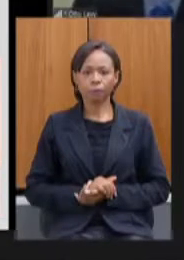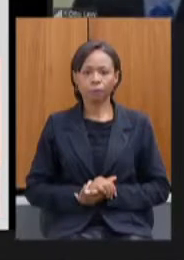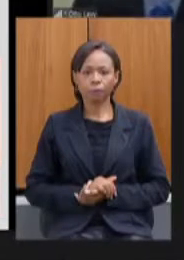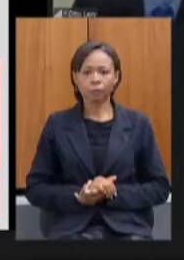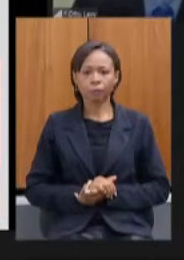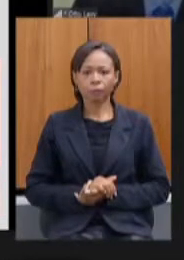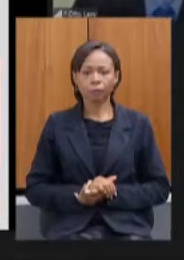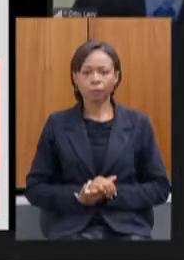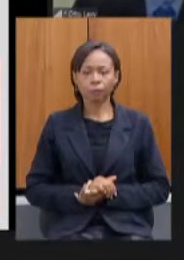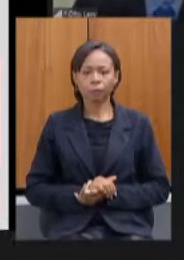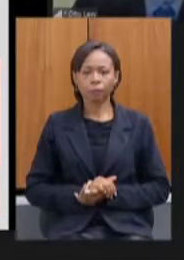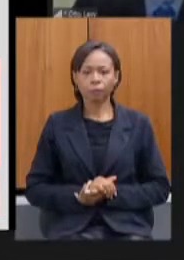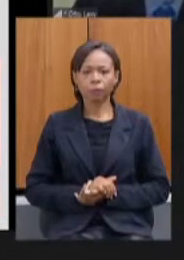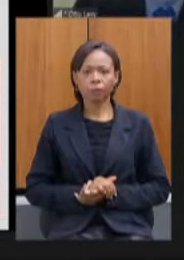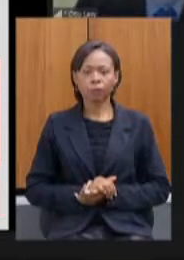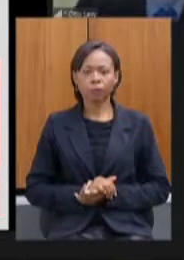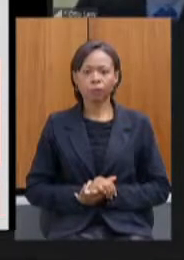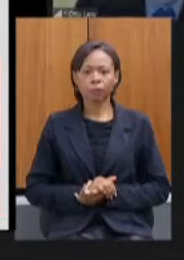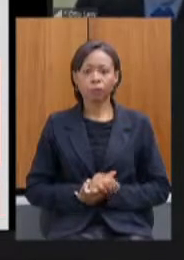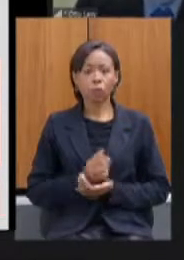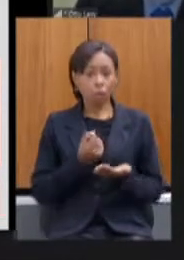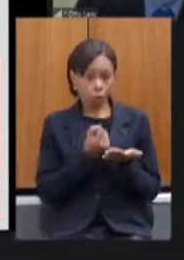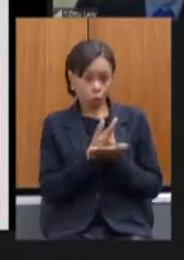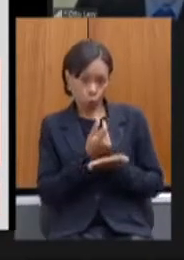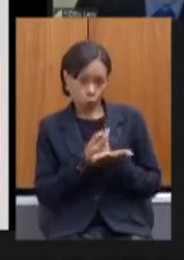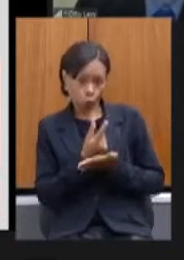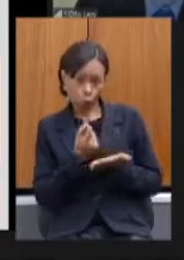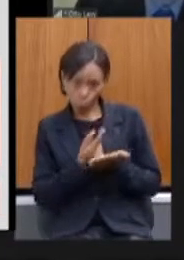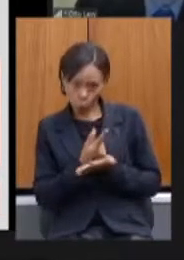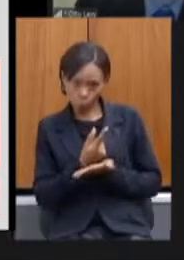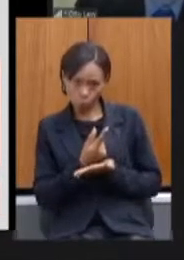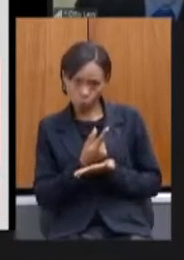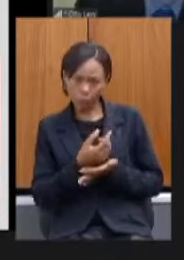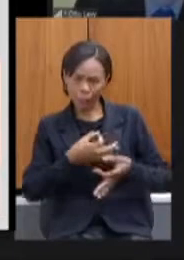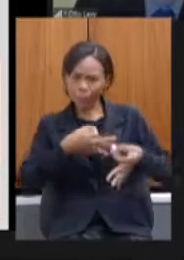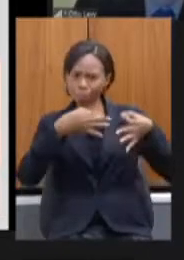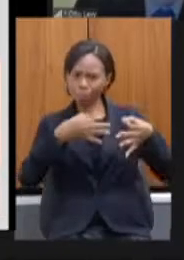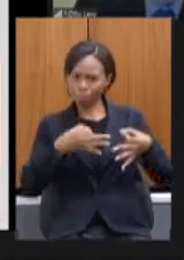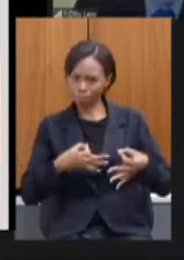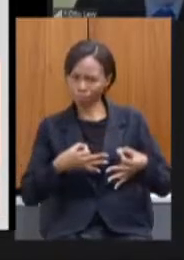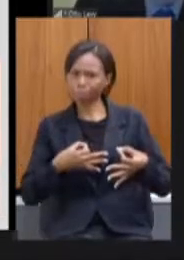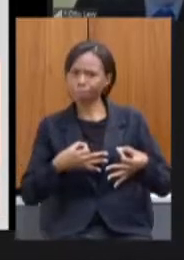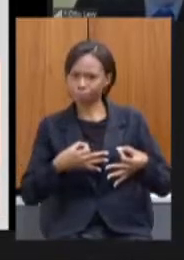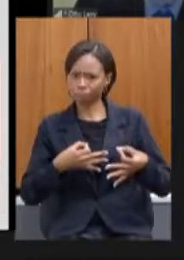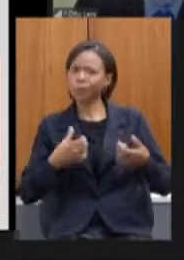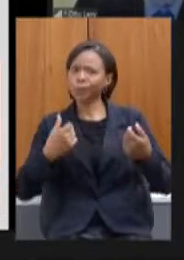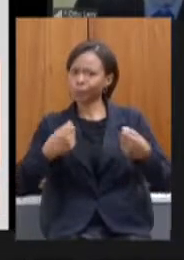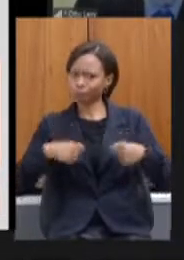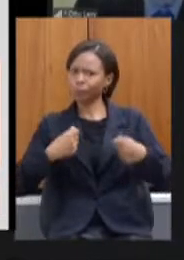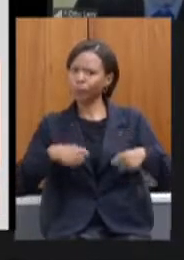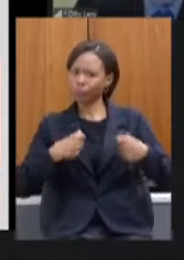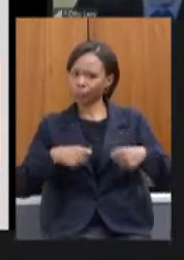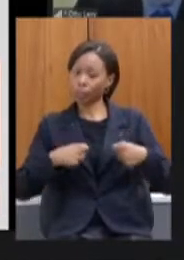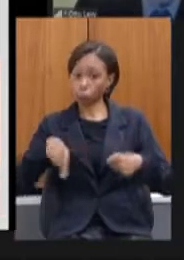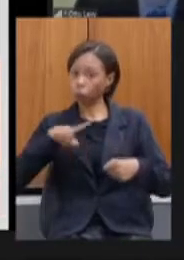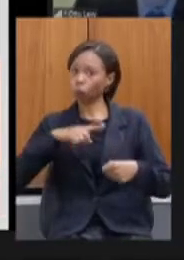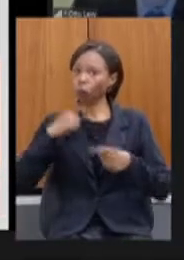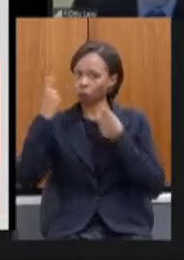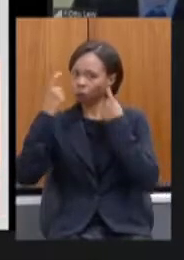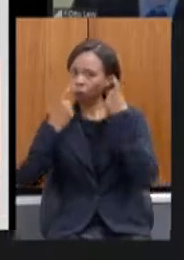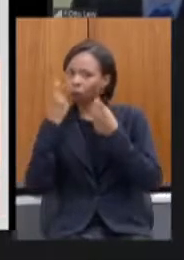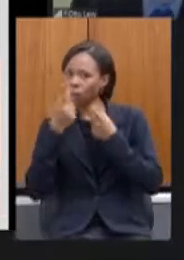a integridade no processo de compras sempre foi uma grande preocupação nossa e aqui eu queria mostrar